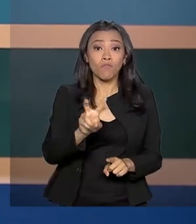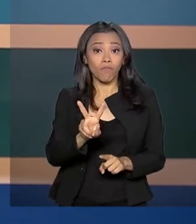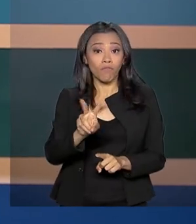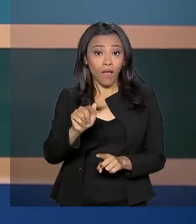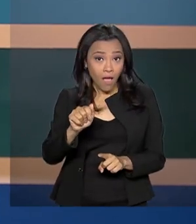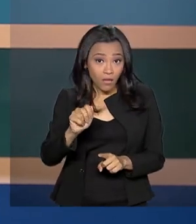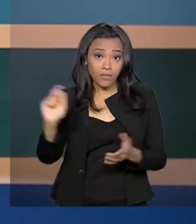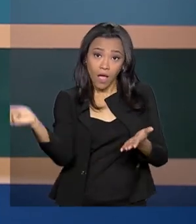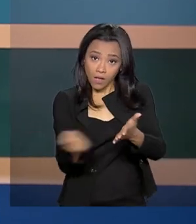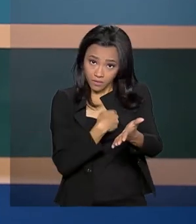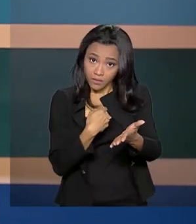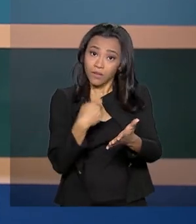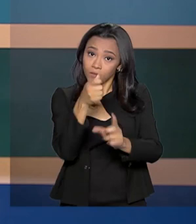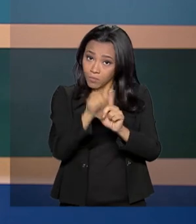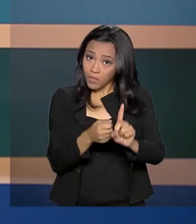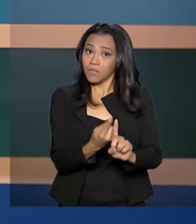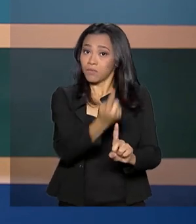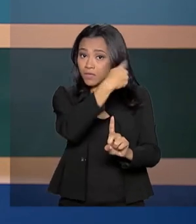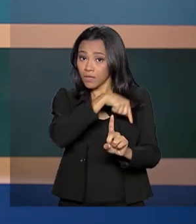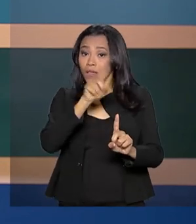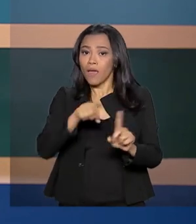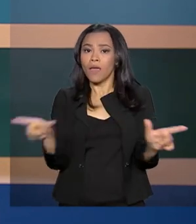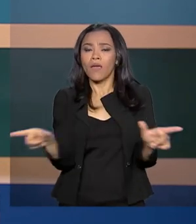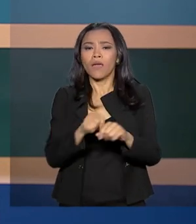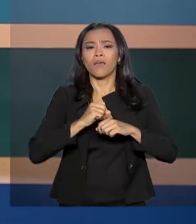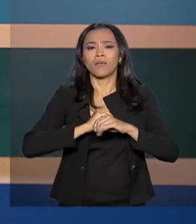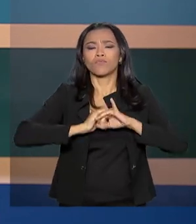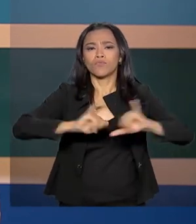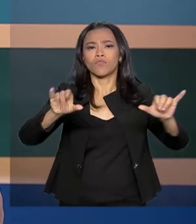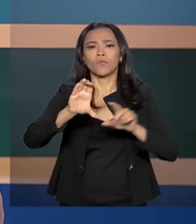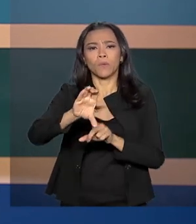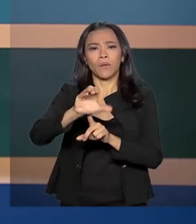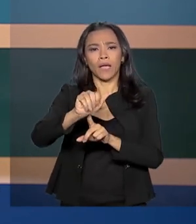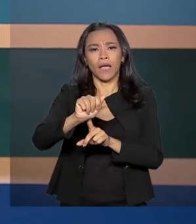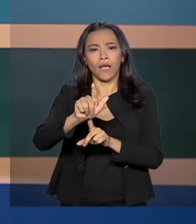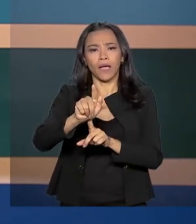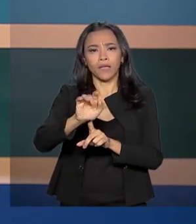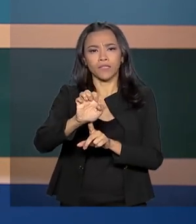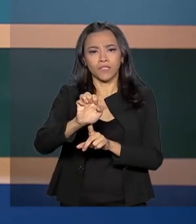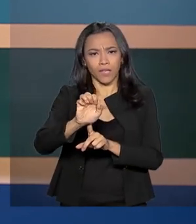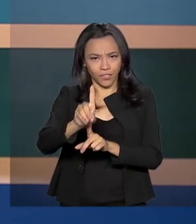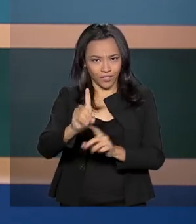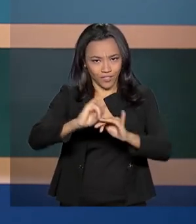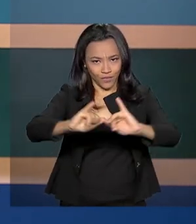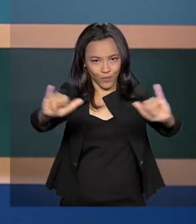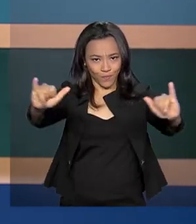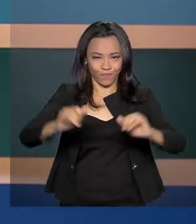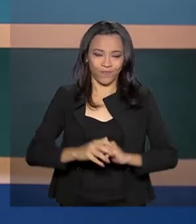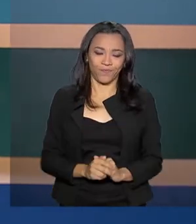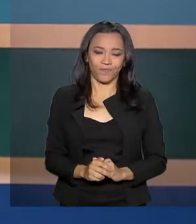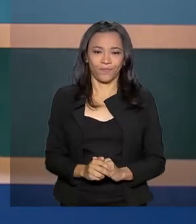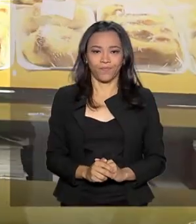mês passado. Os dados são do Caged, o Cadastro Geral de Empregos e Desempregados.